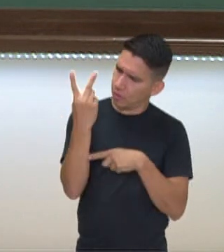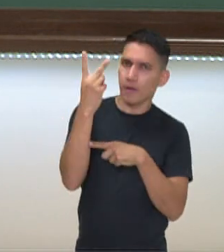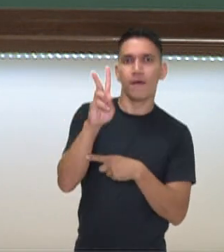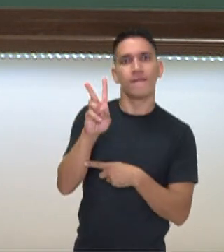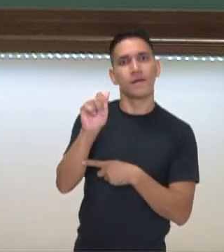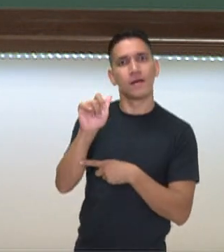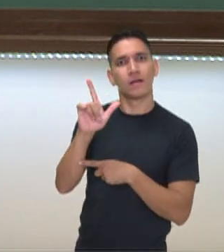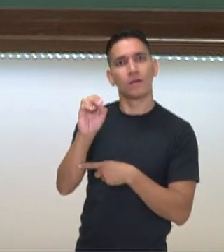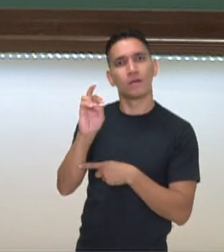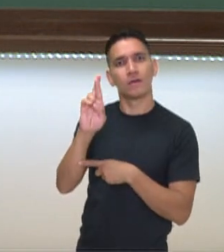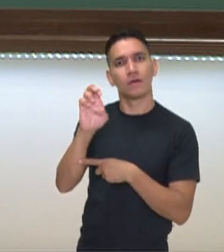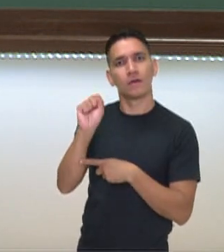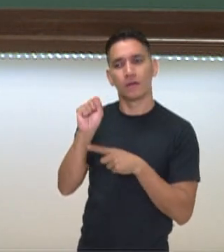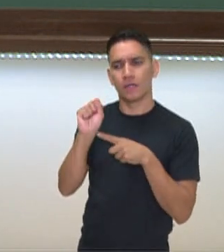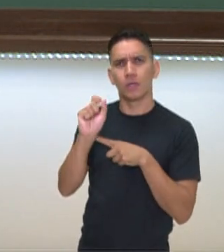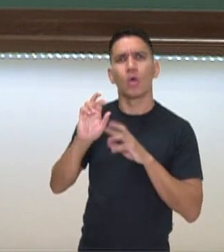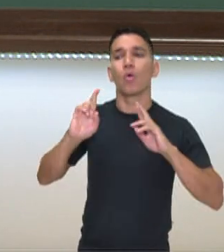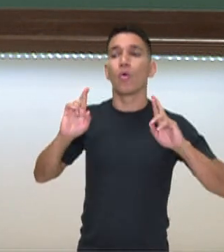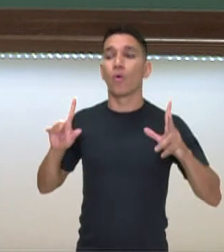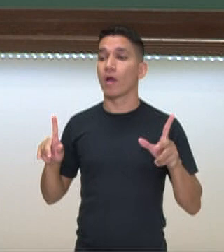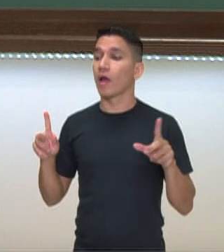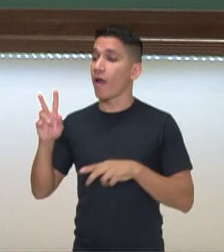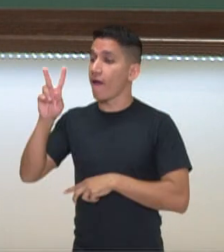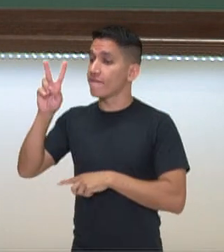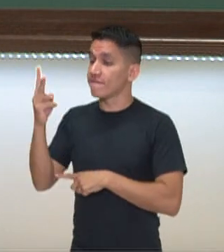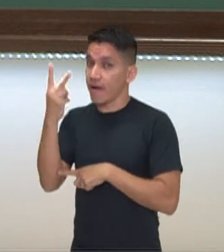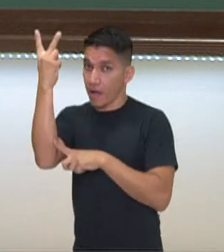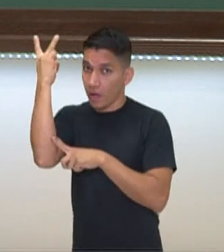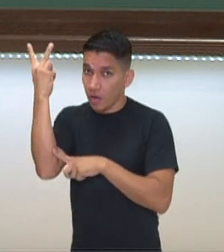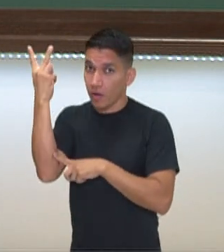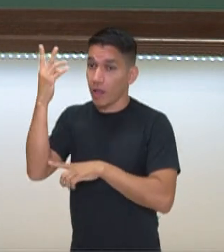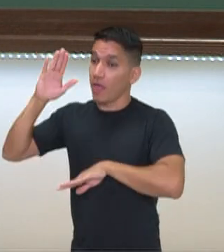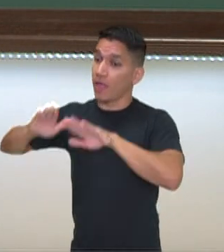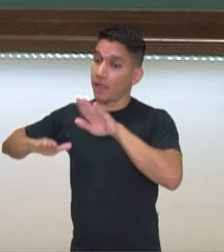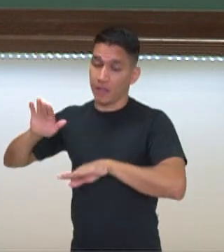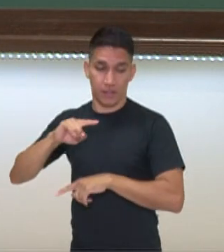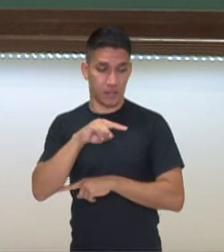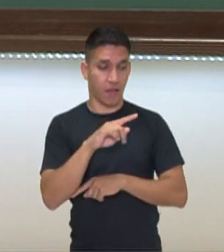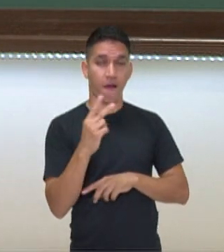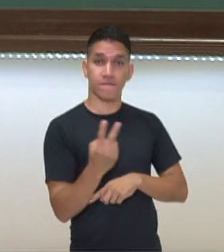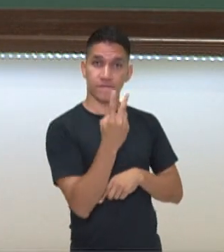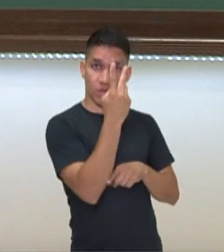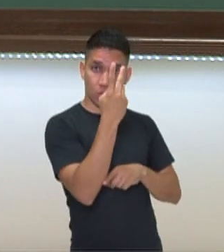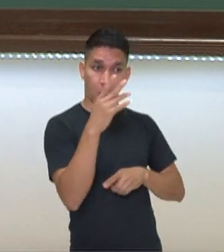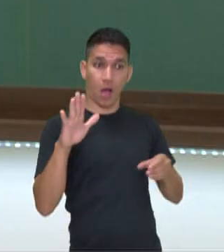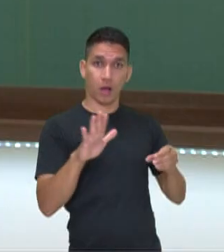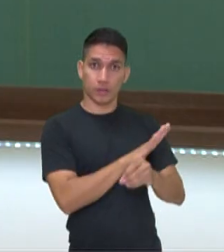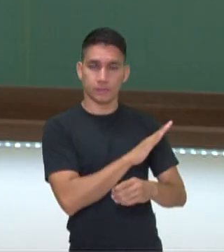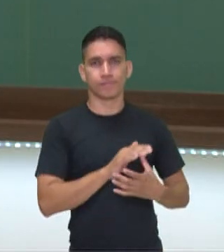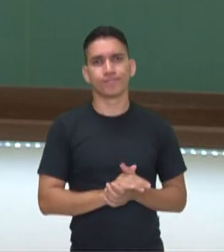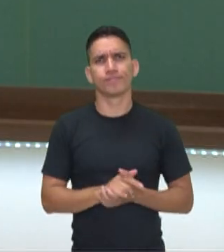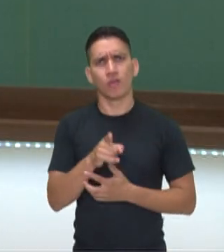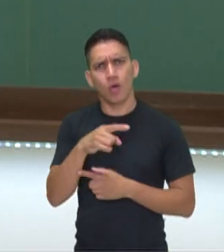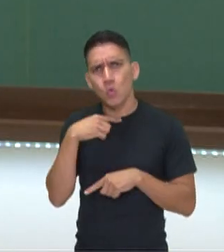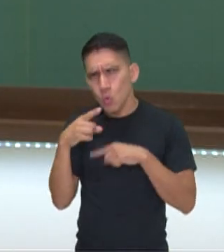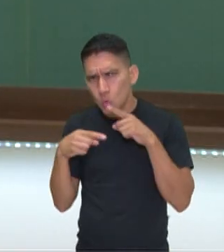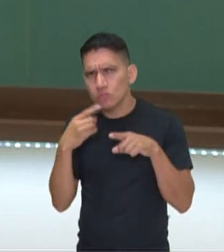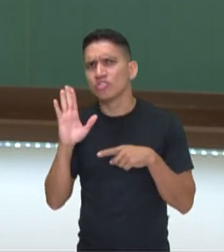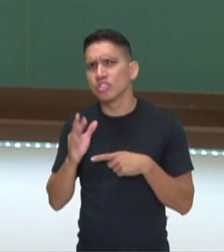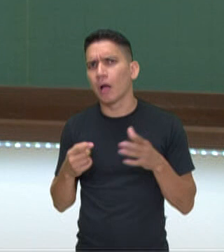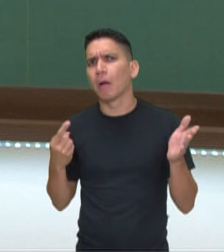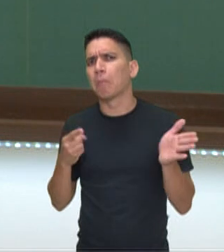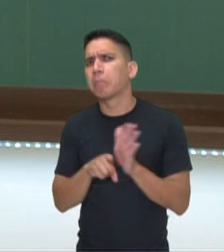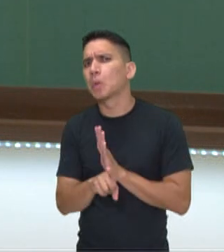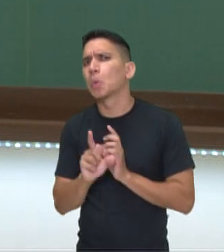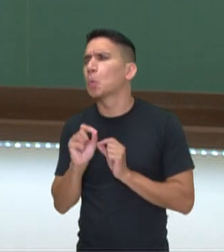a diferença entre valores relativos e valores absolutos. Você já se perguntou o que é o bem,